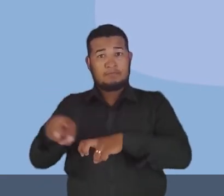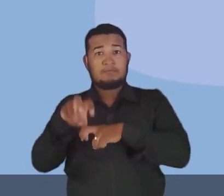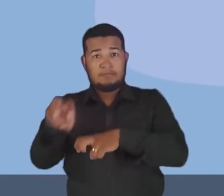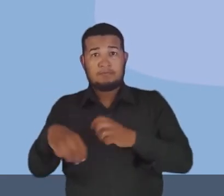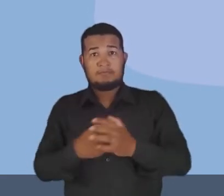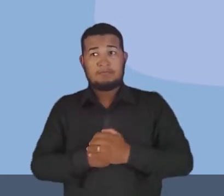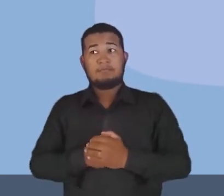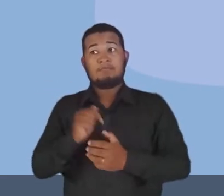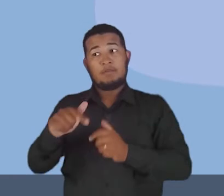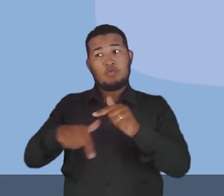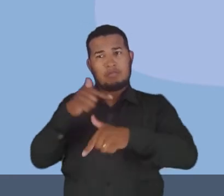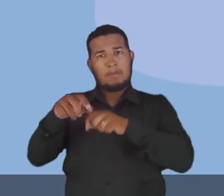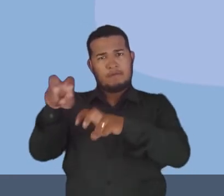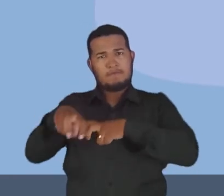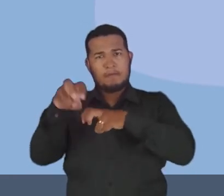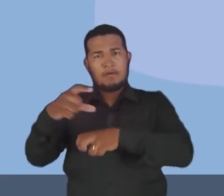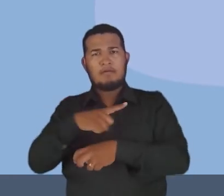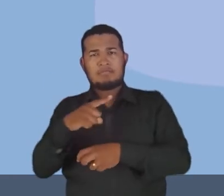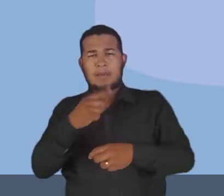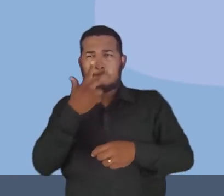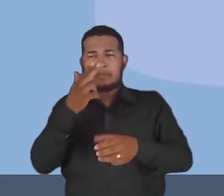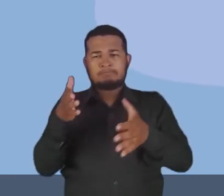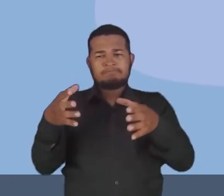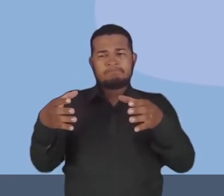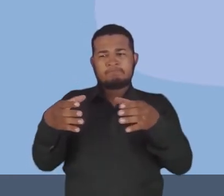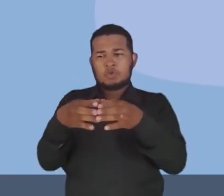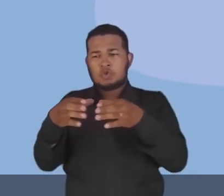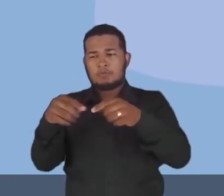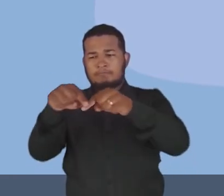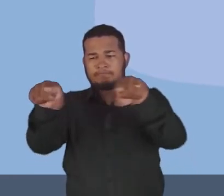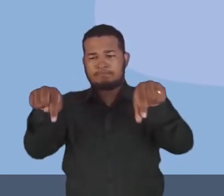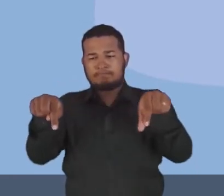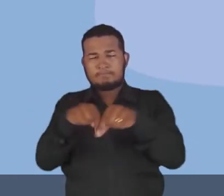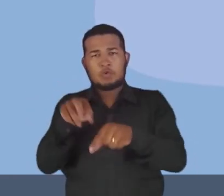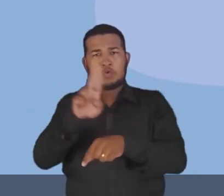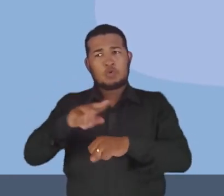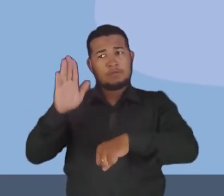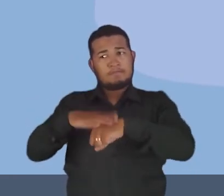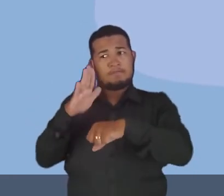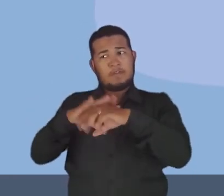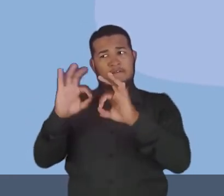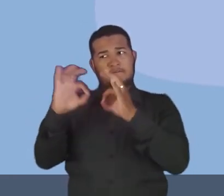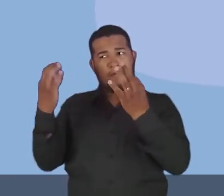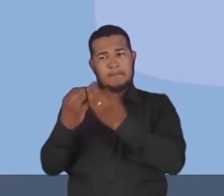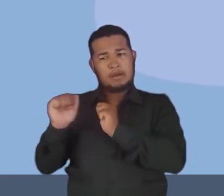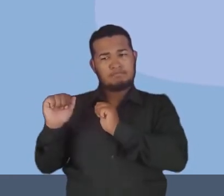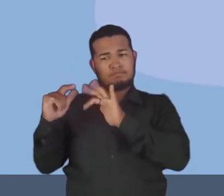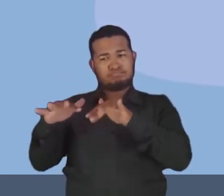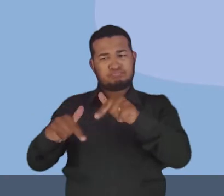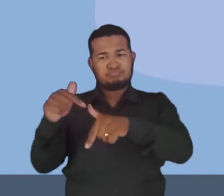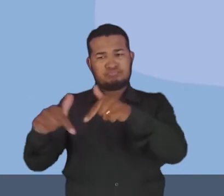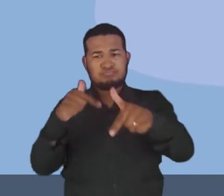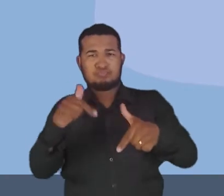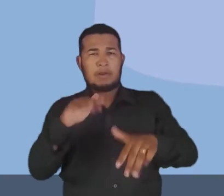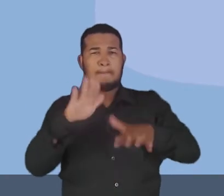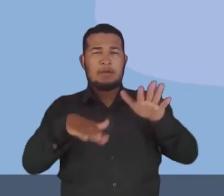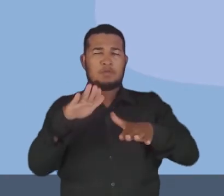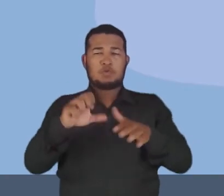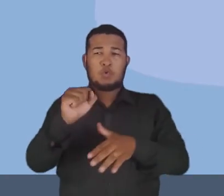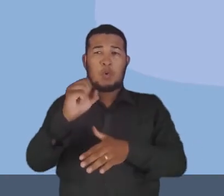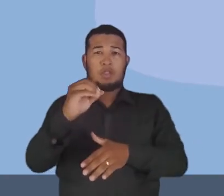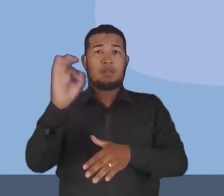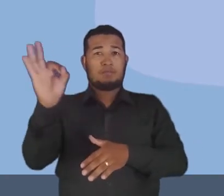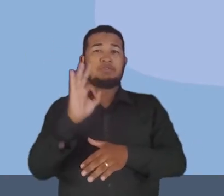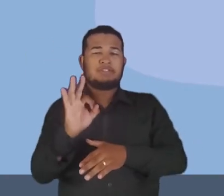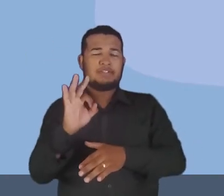familiar é predominantemente nas pequenas e médias propriedades que utiliza a mão de obra da própria família e apresenta 80% da mão